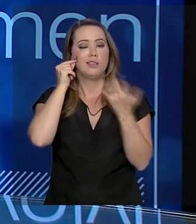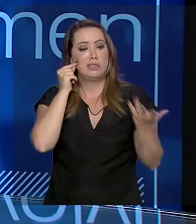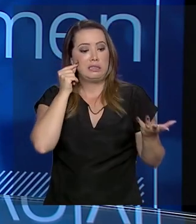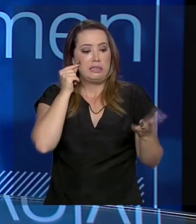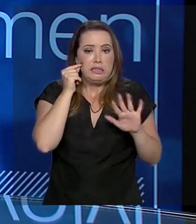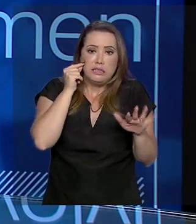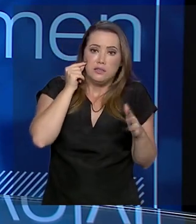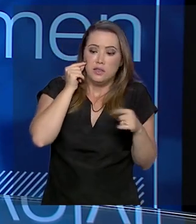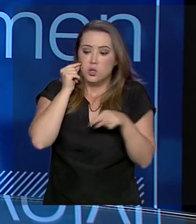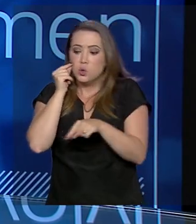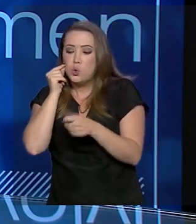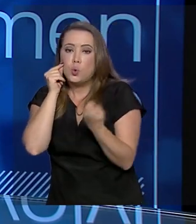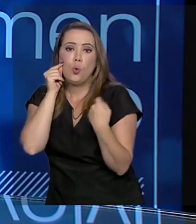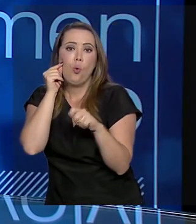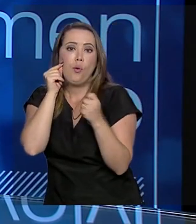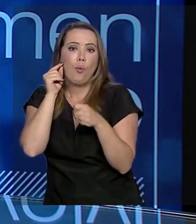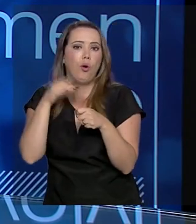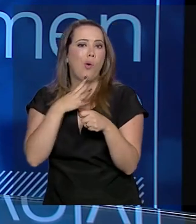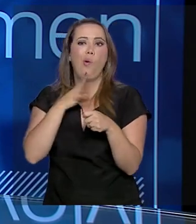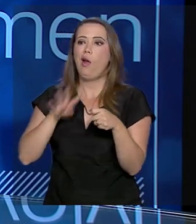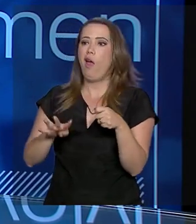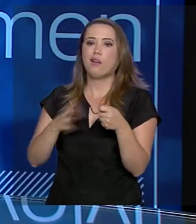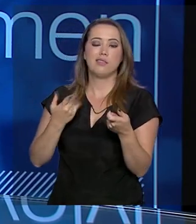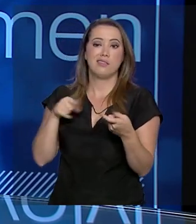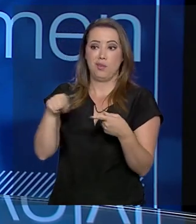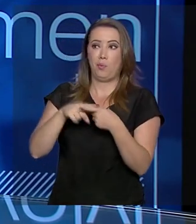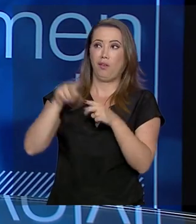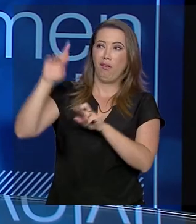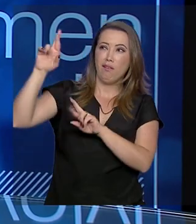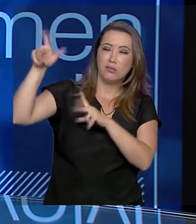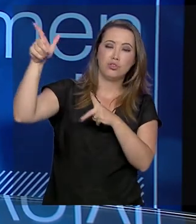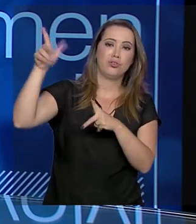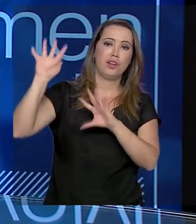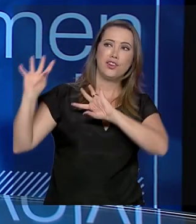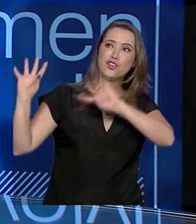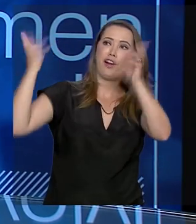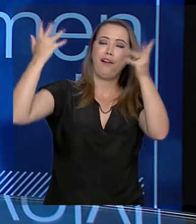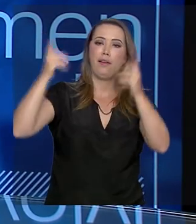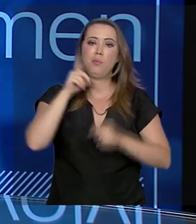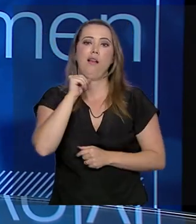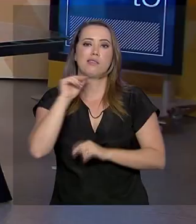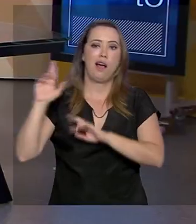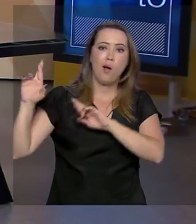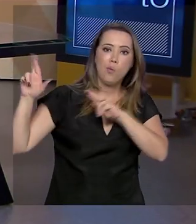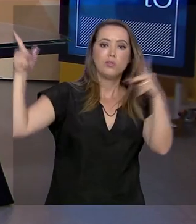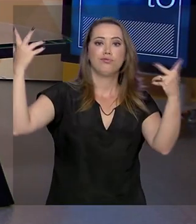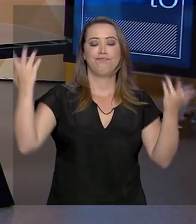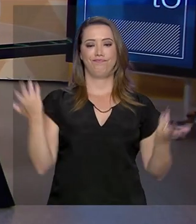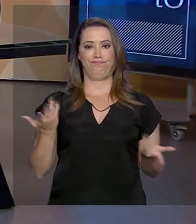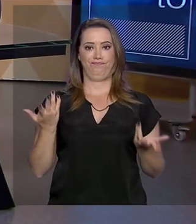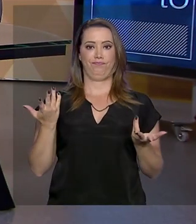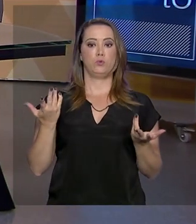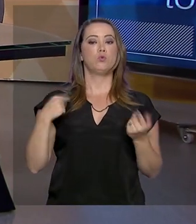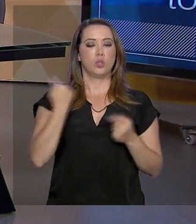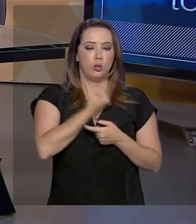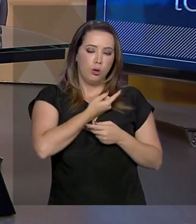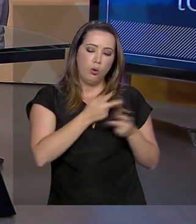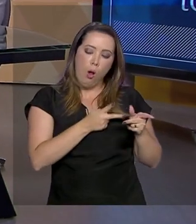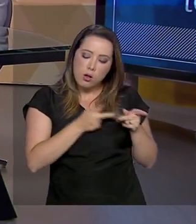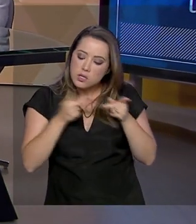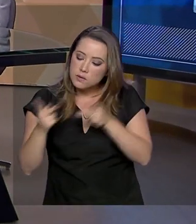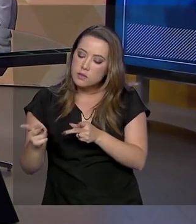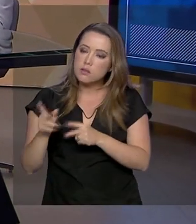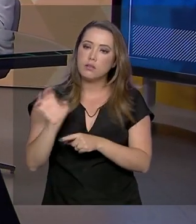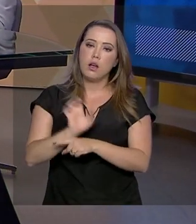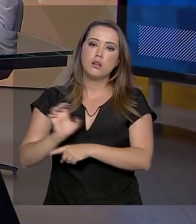o pessoal do Rio Grande do Sul nem toma conhecimento, porque são realidades, climas, águas, completamente diferentes. Então, temos visitado